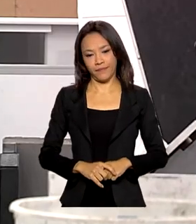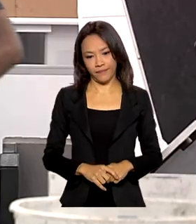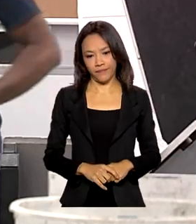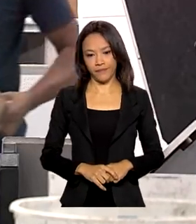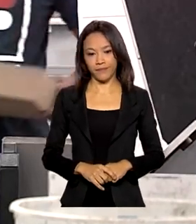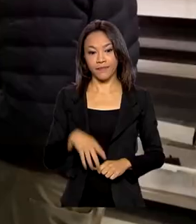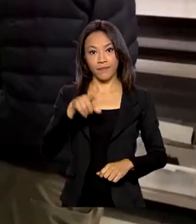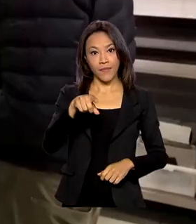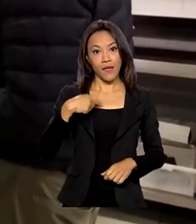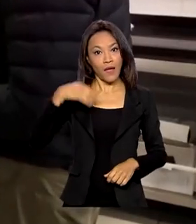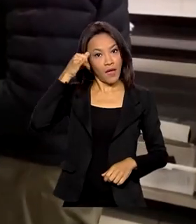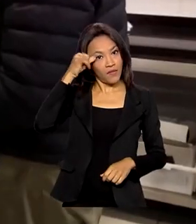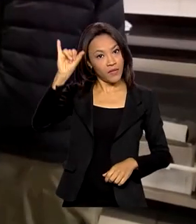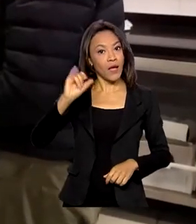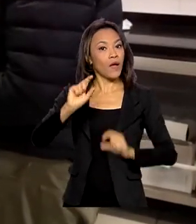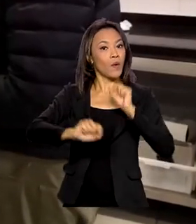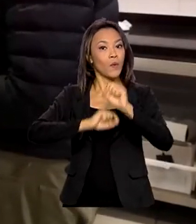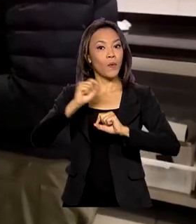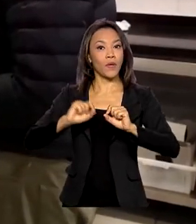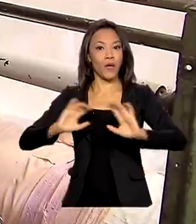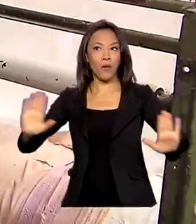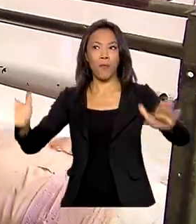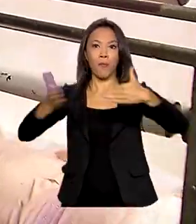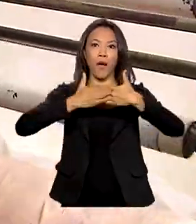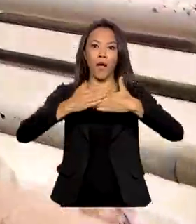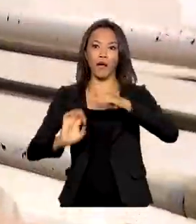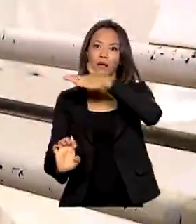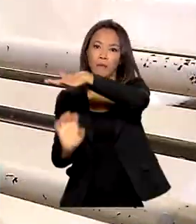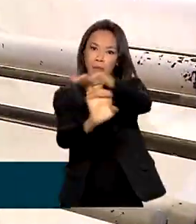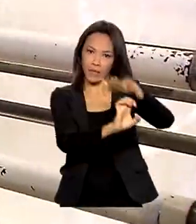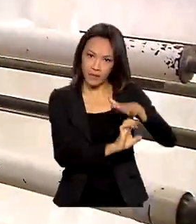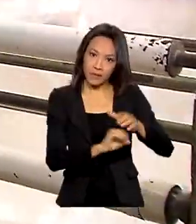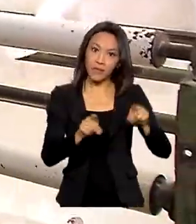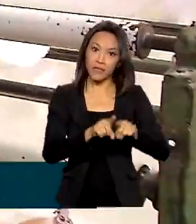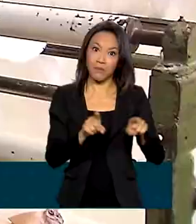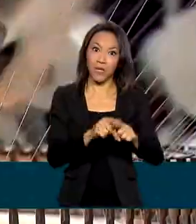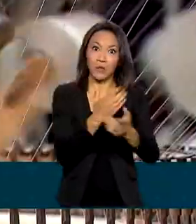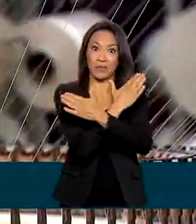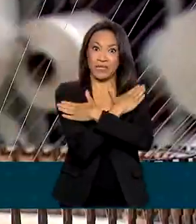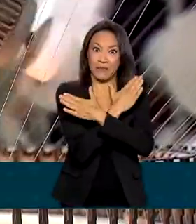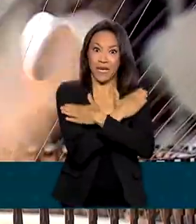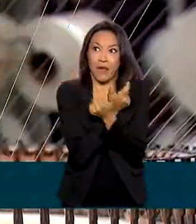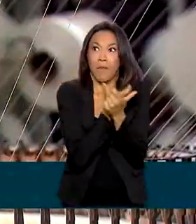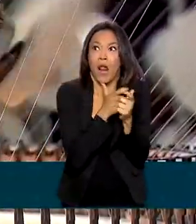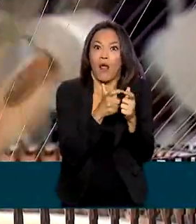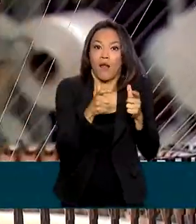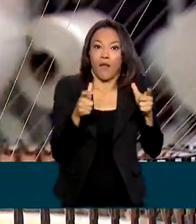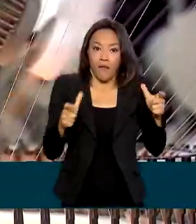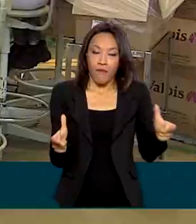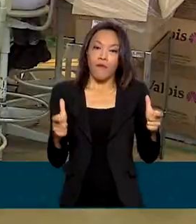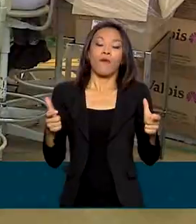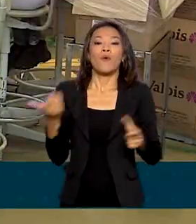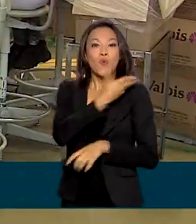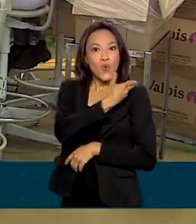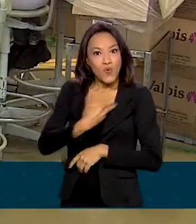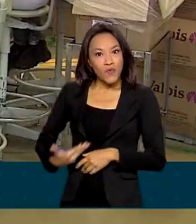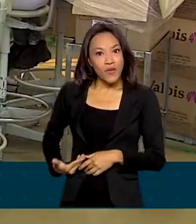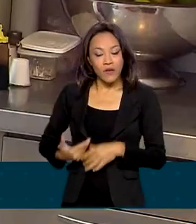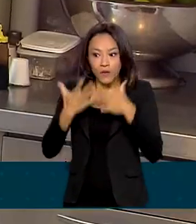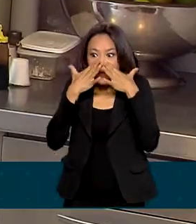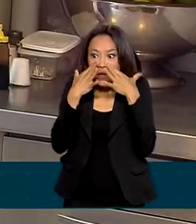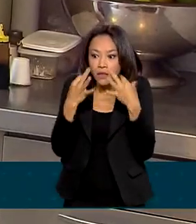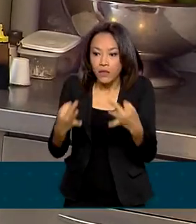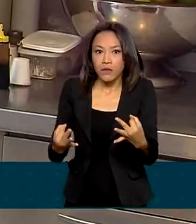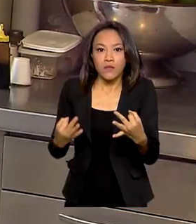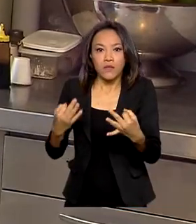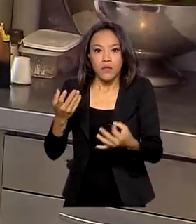Para evitar que portas se fechassem e o número de desempregados aumentasse, o governo saiu em socorro da economia.